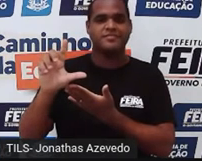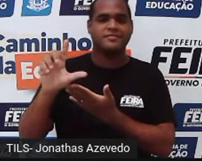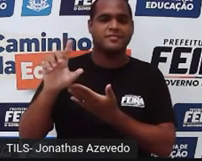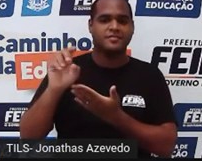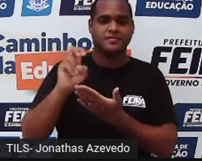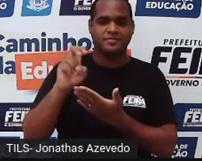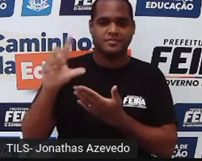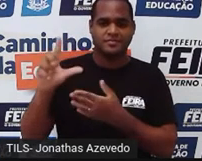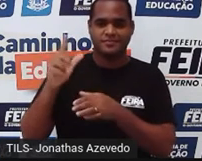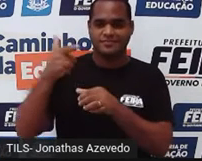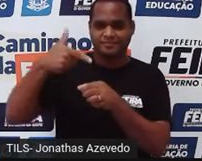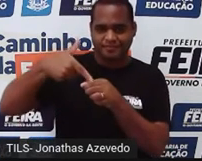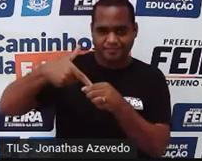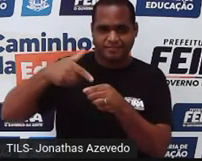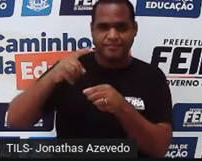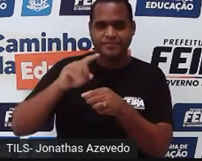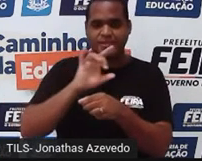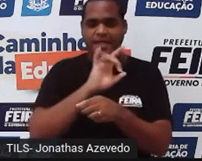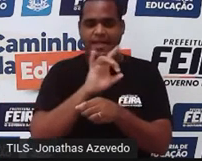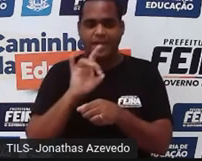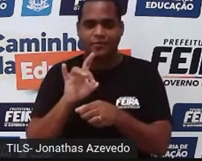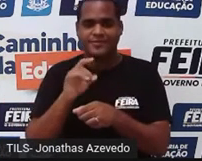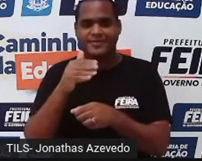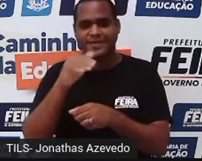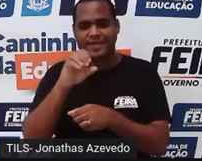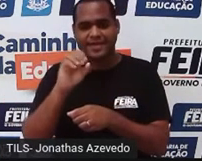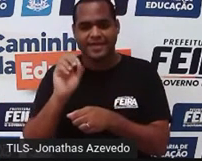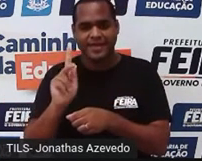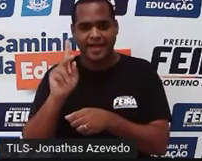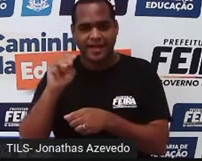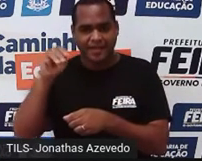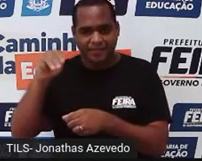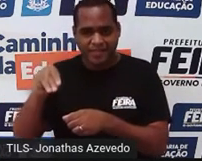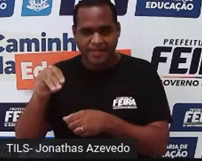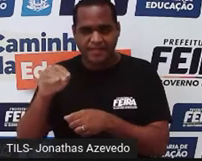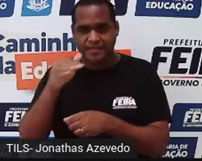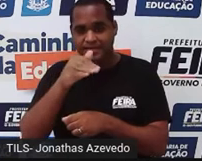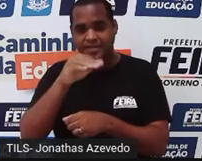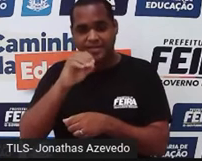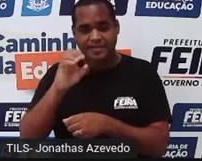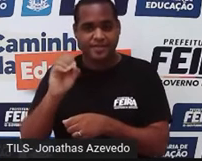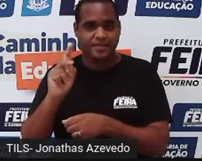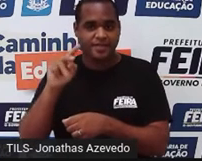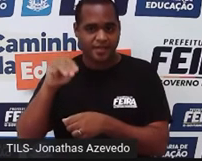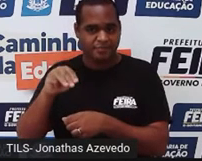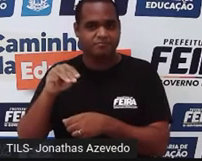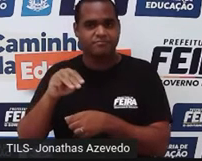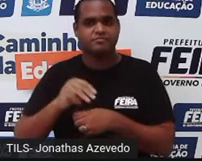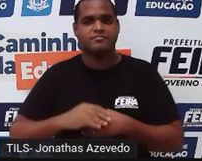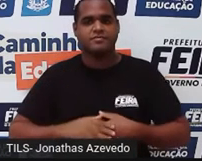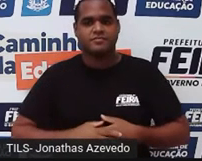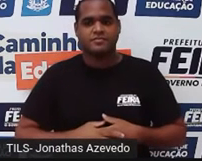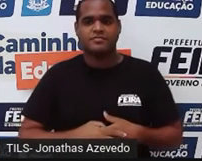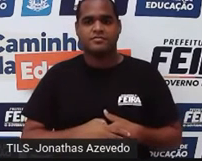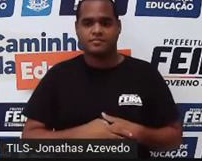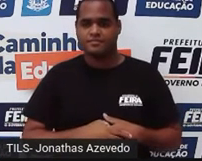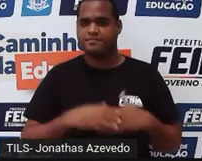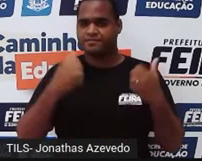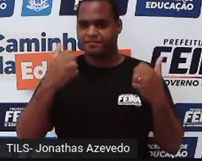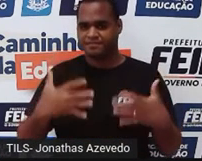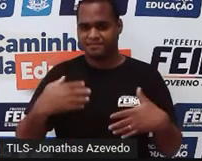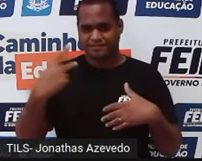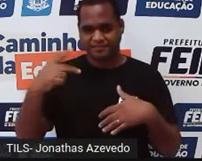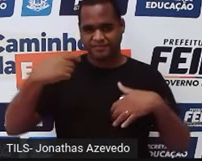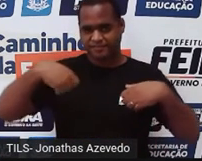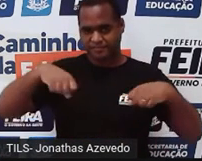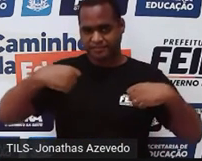5 litros de gasolina para cada 100 quilômetros rodados, mais outro número. E o tanque